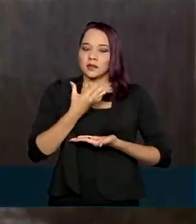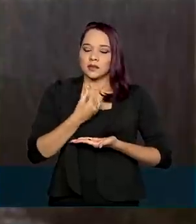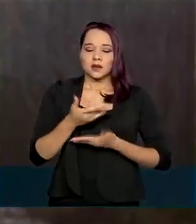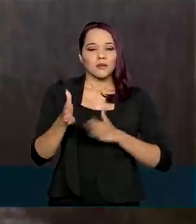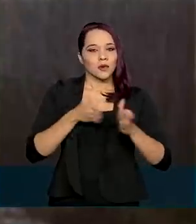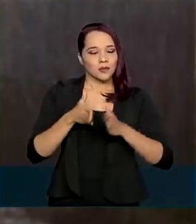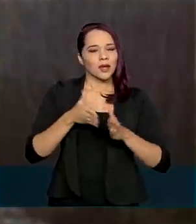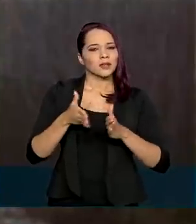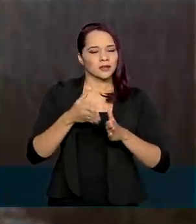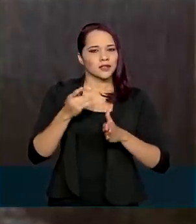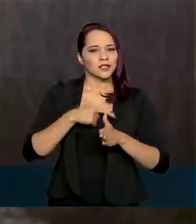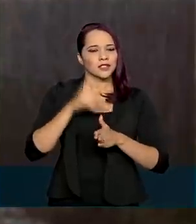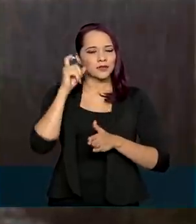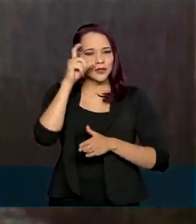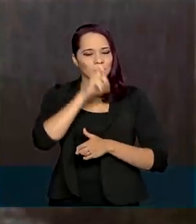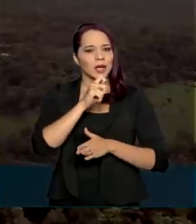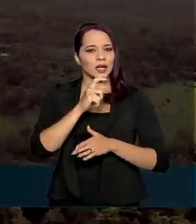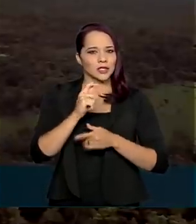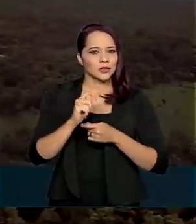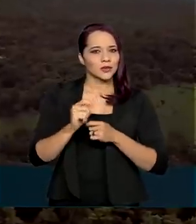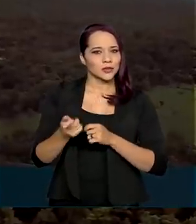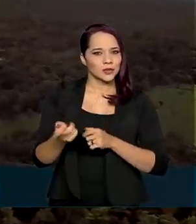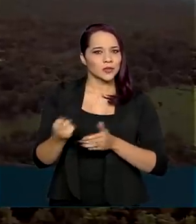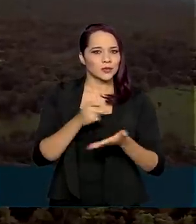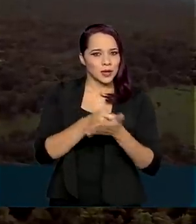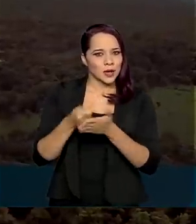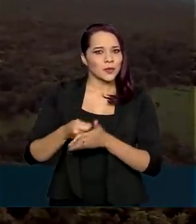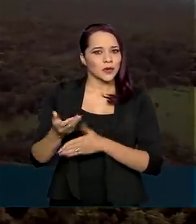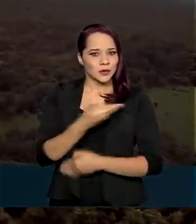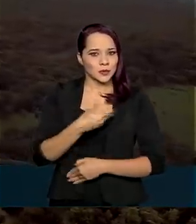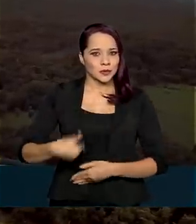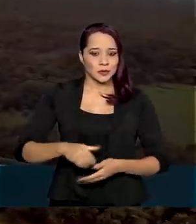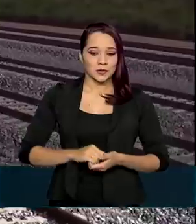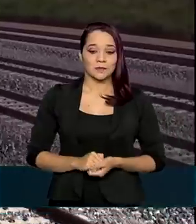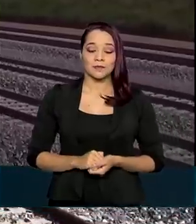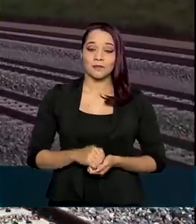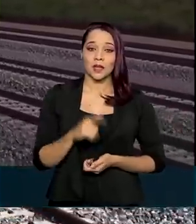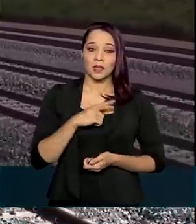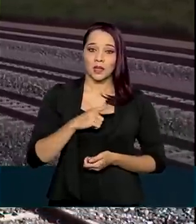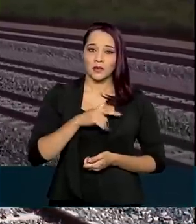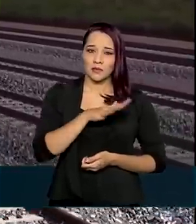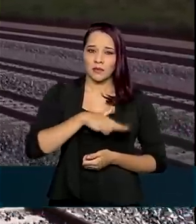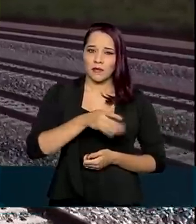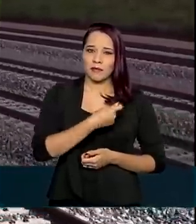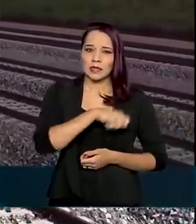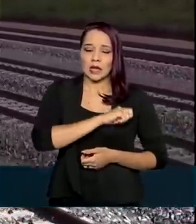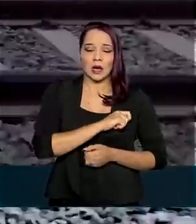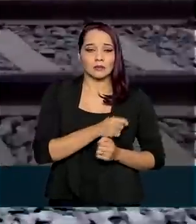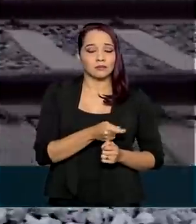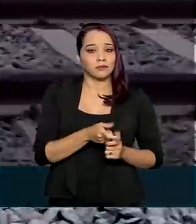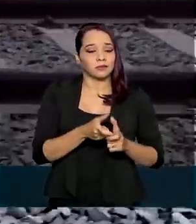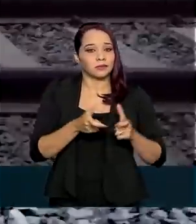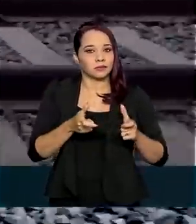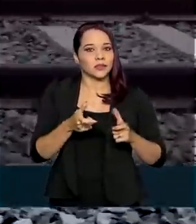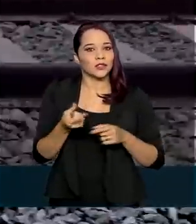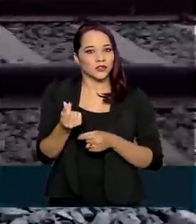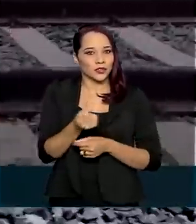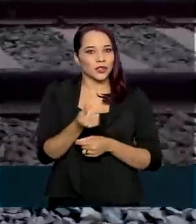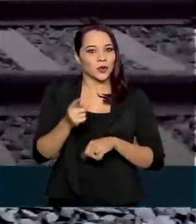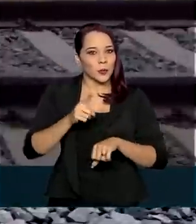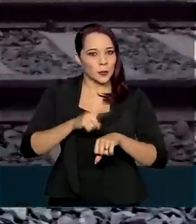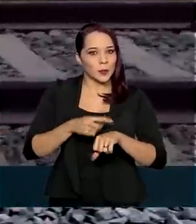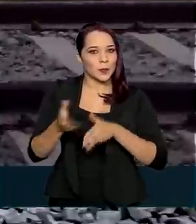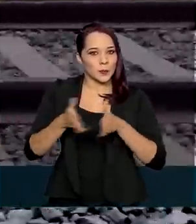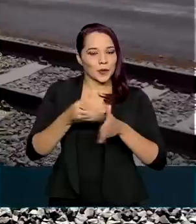fragilidade das finanças públicas. Houve um esforço fiscal muito grande e esse recurso vem em uma boa hora. Mostra